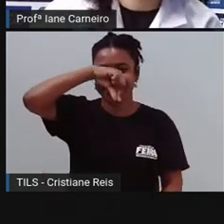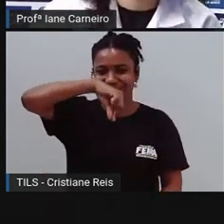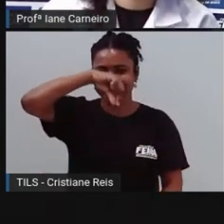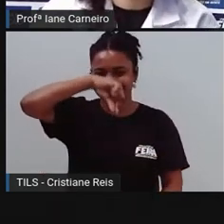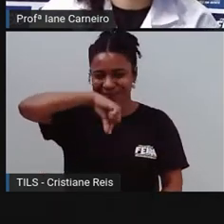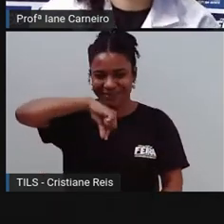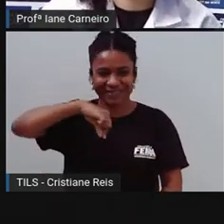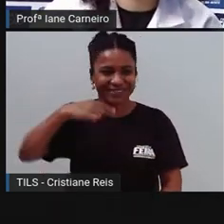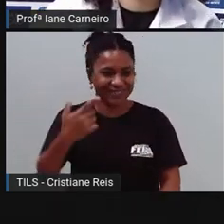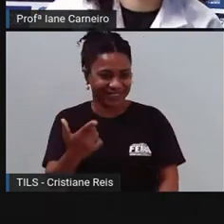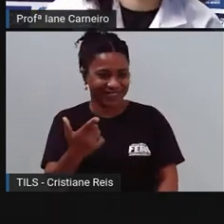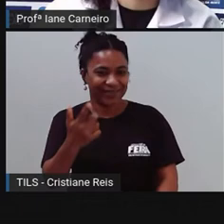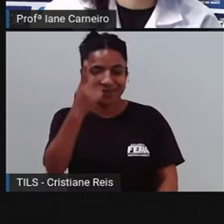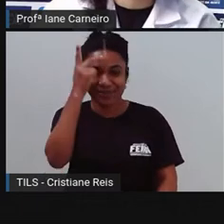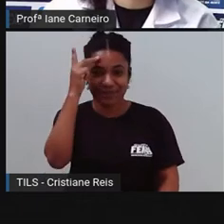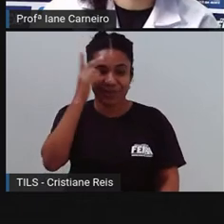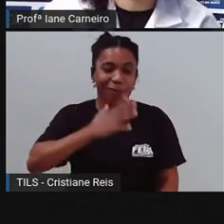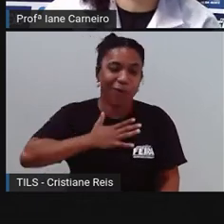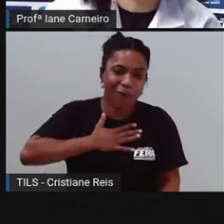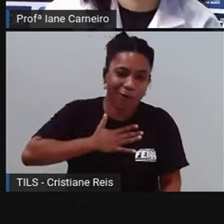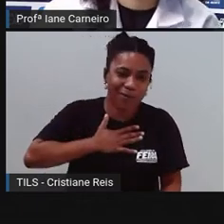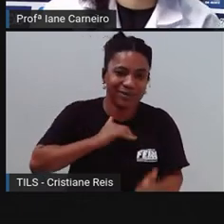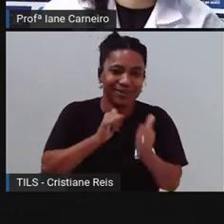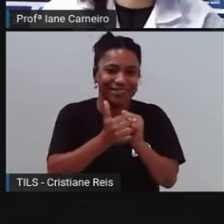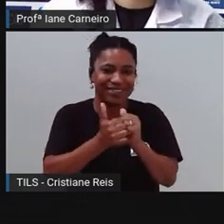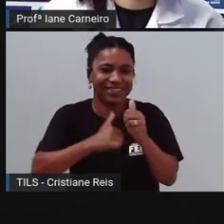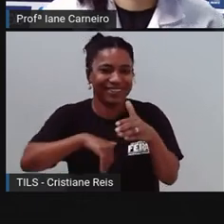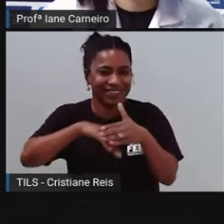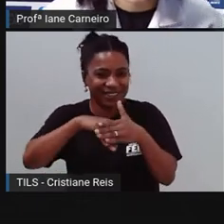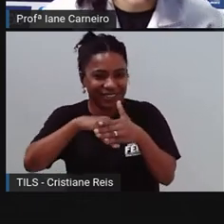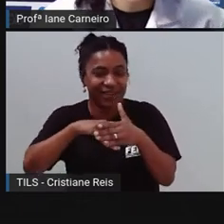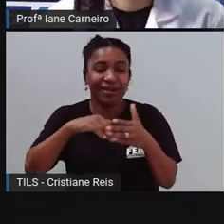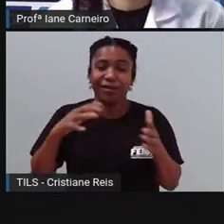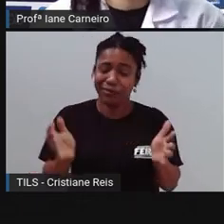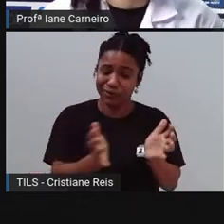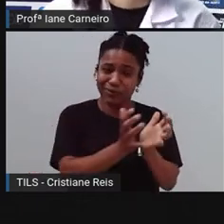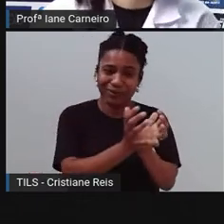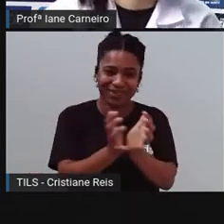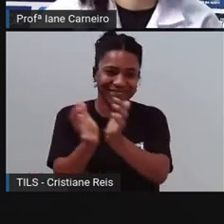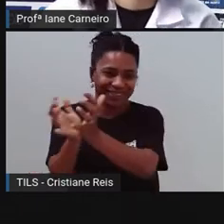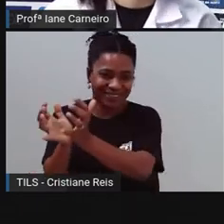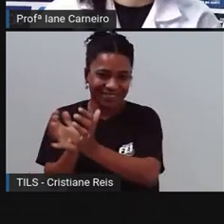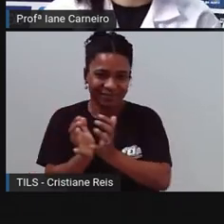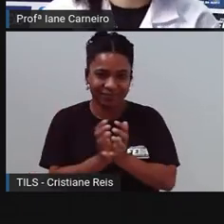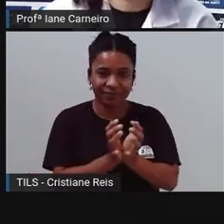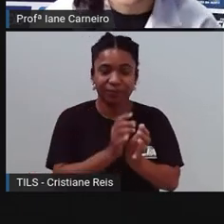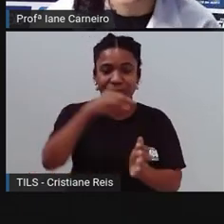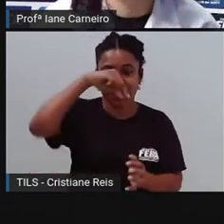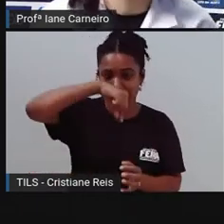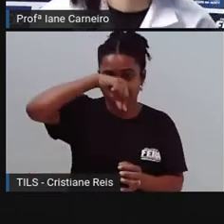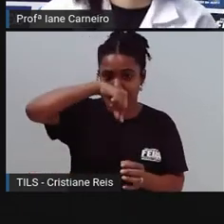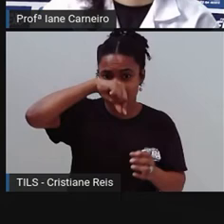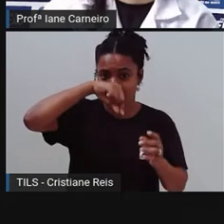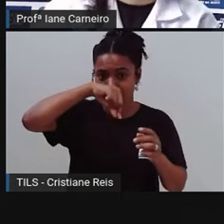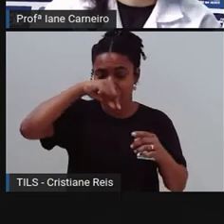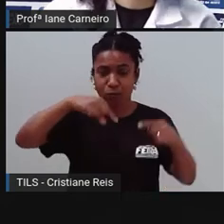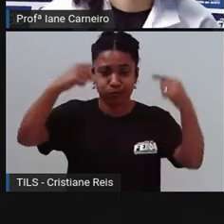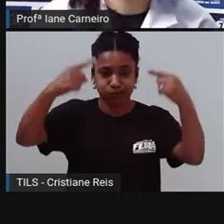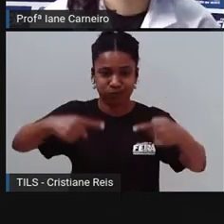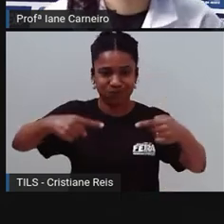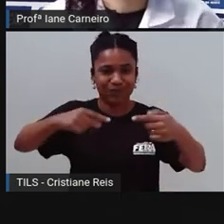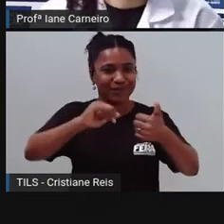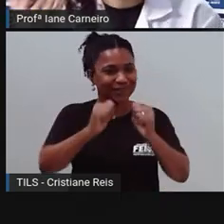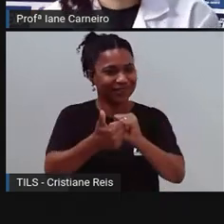gosta de assistir jogo de futebol, das seleções, né? Às vezes o Peru joga contra o Brasil, tá bom?